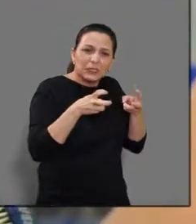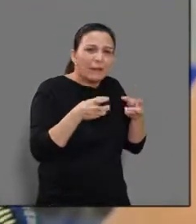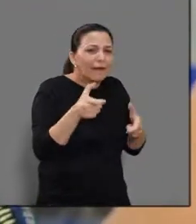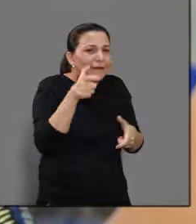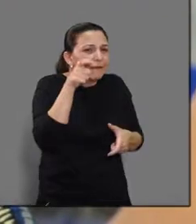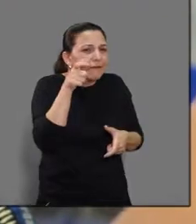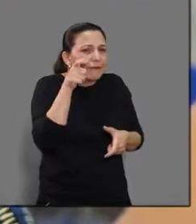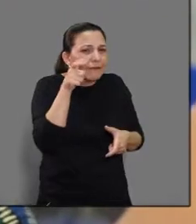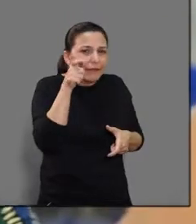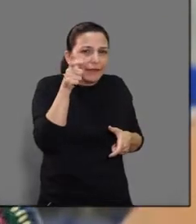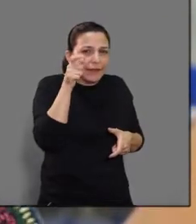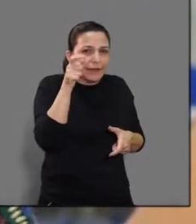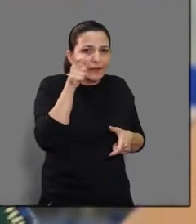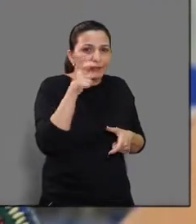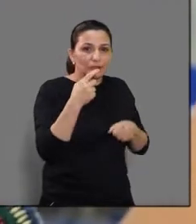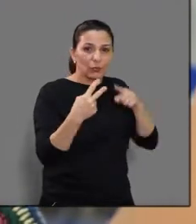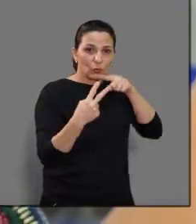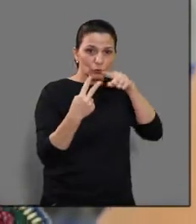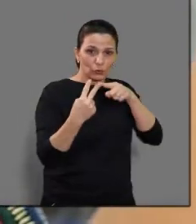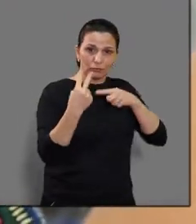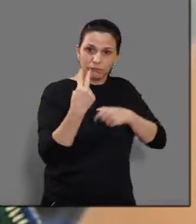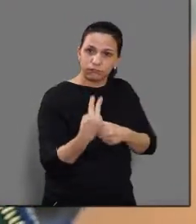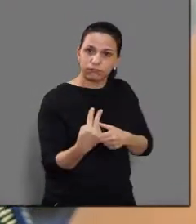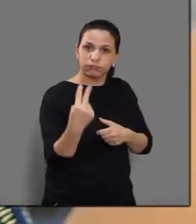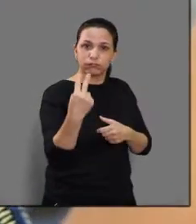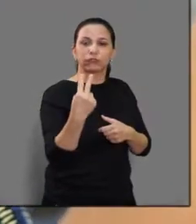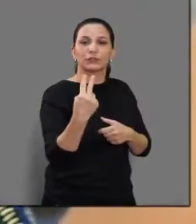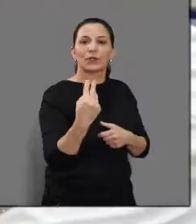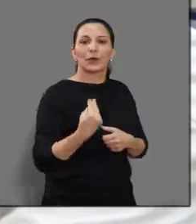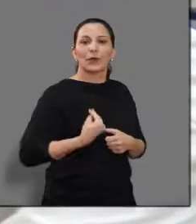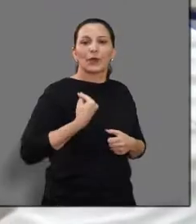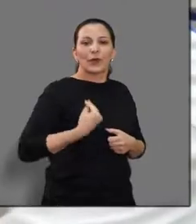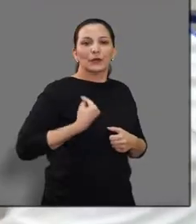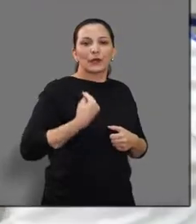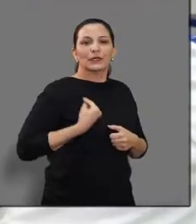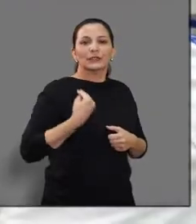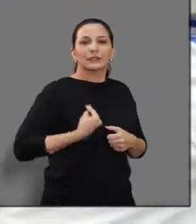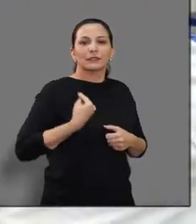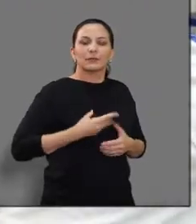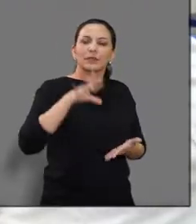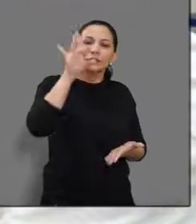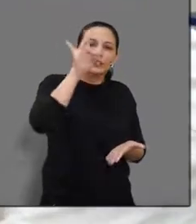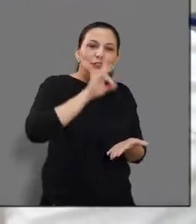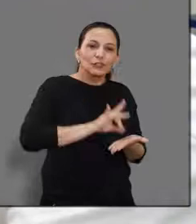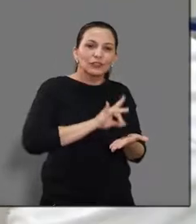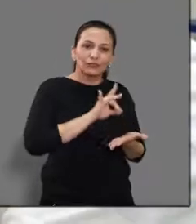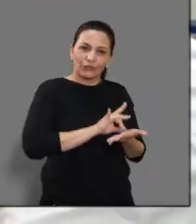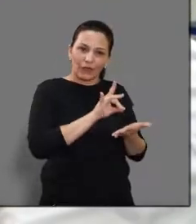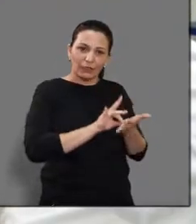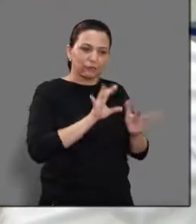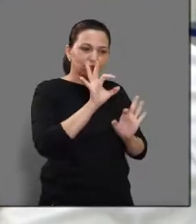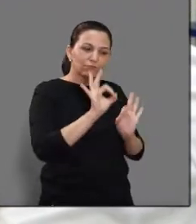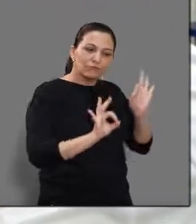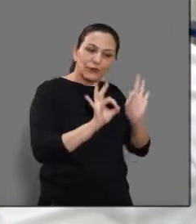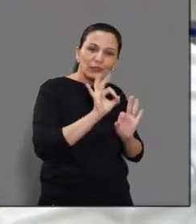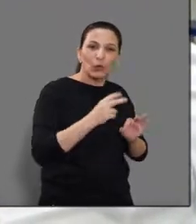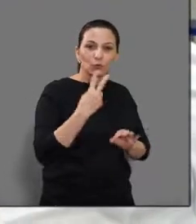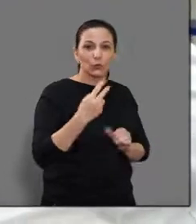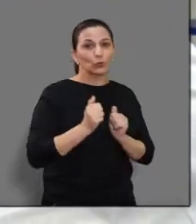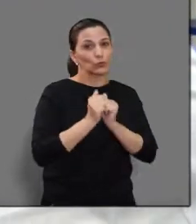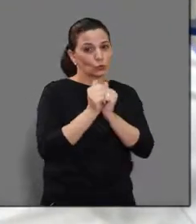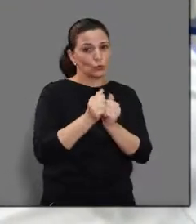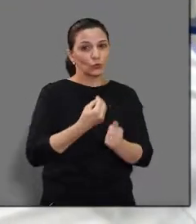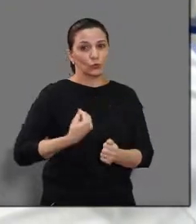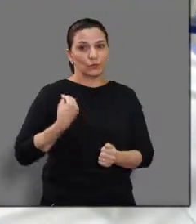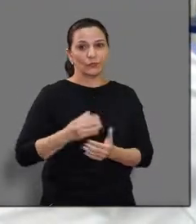organizaram para que pudessem estar os dois juntos. Agora eles aprenderam como funcionar a câmara e a